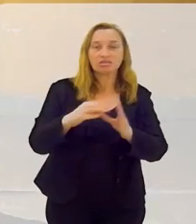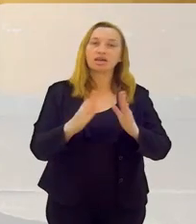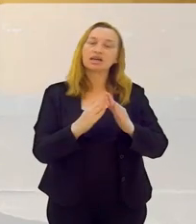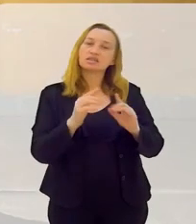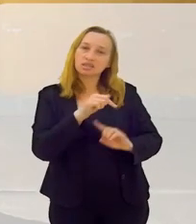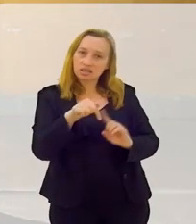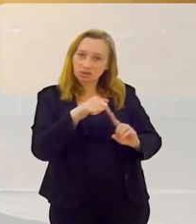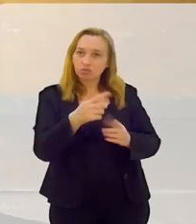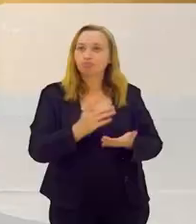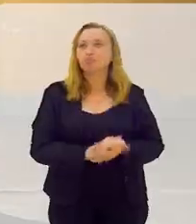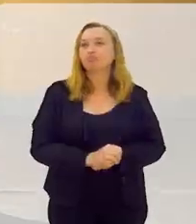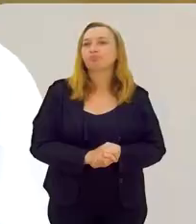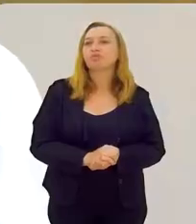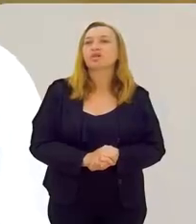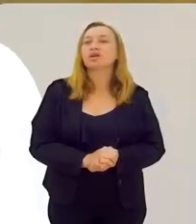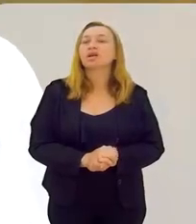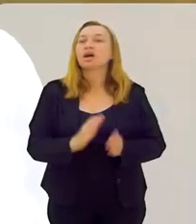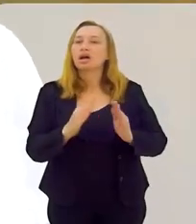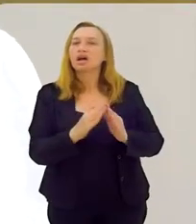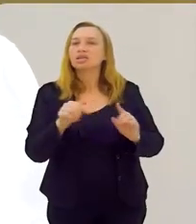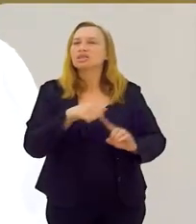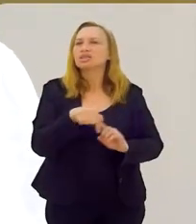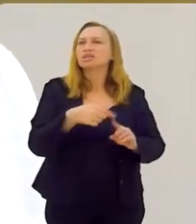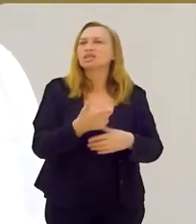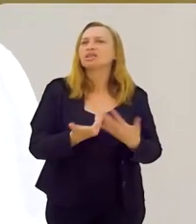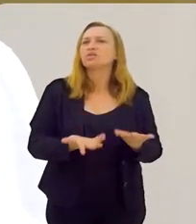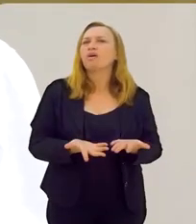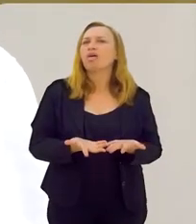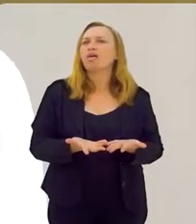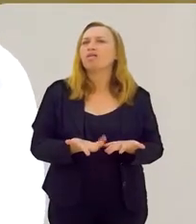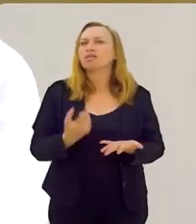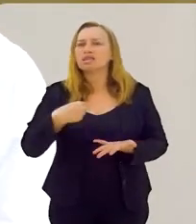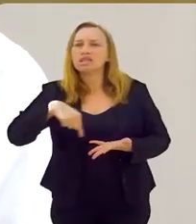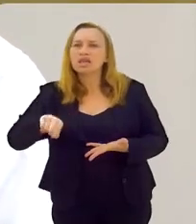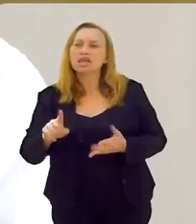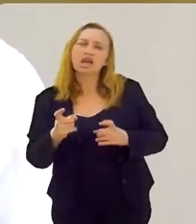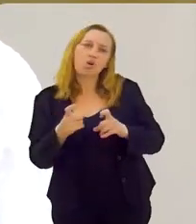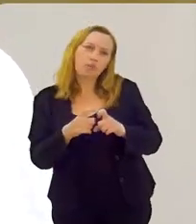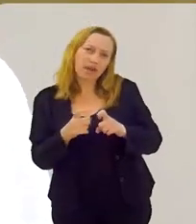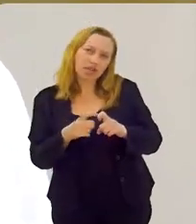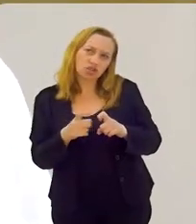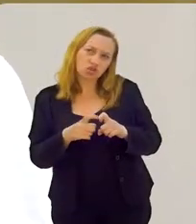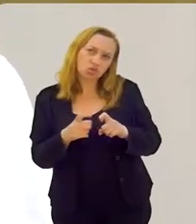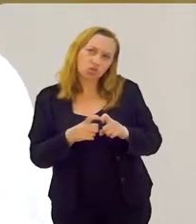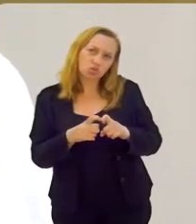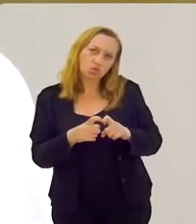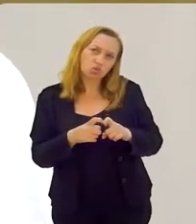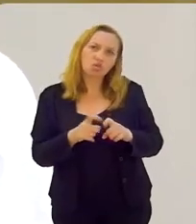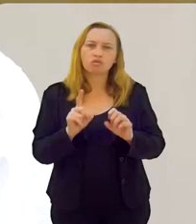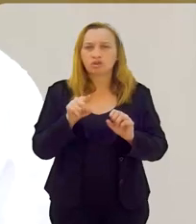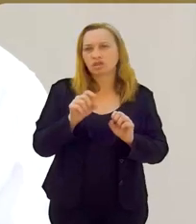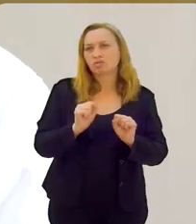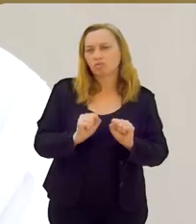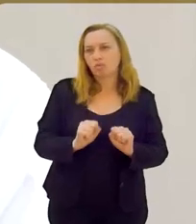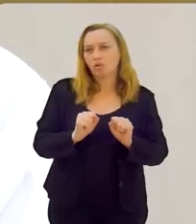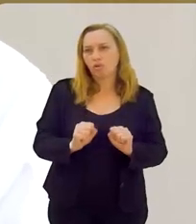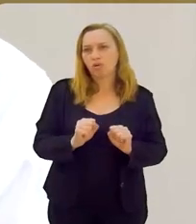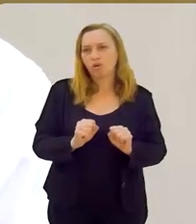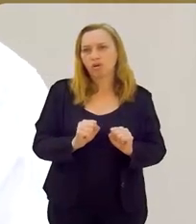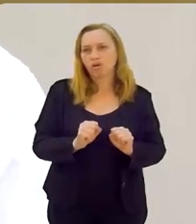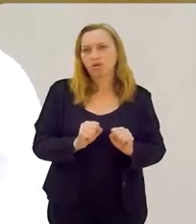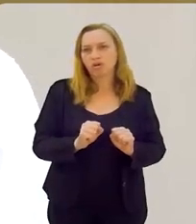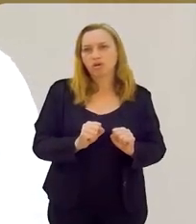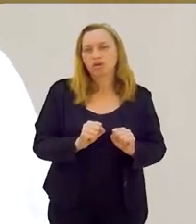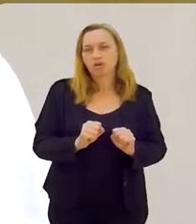dentro da casa de santo. Casa de santo é como você ir a um médico, você pode ir a um